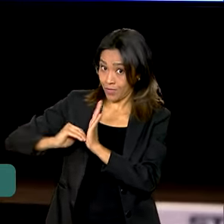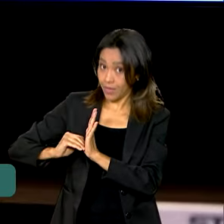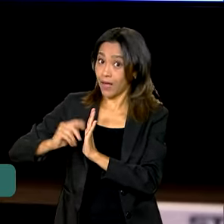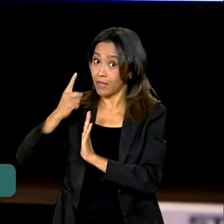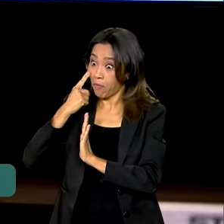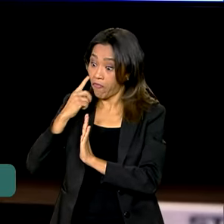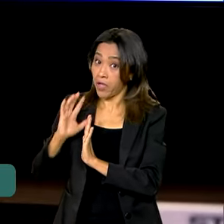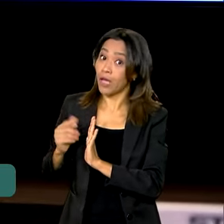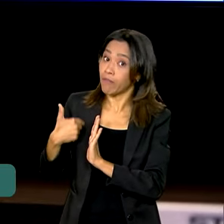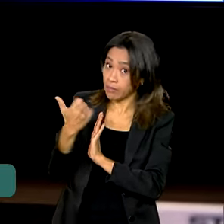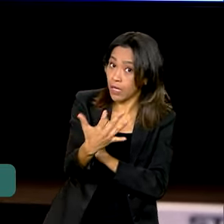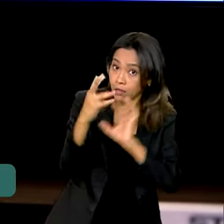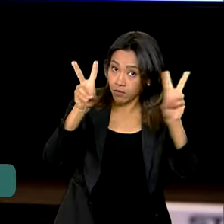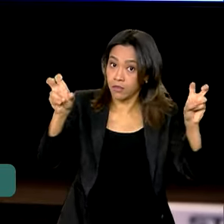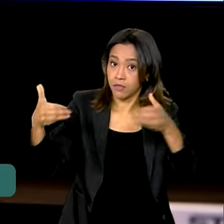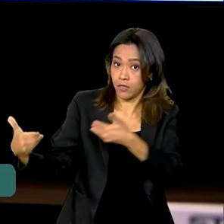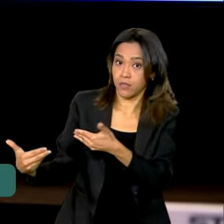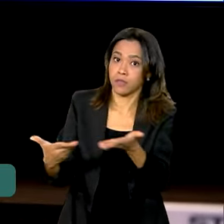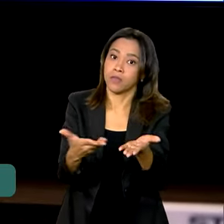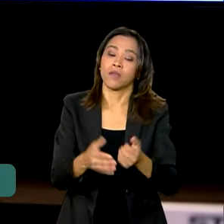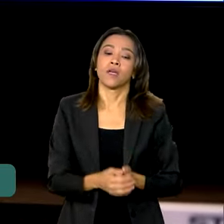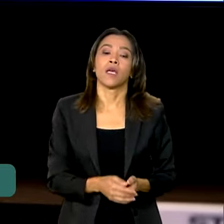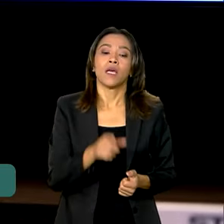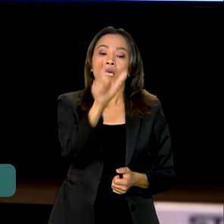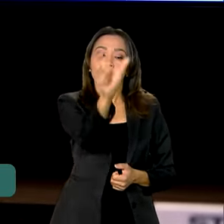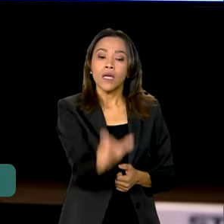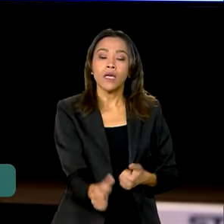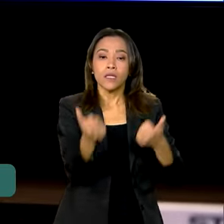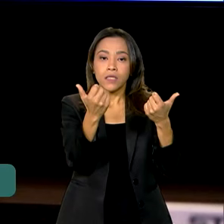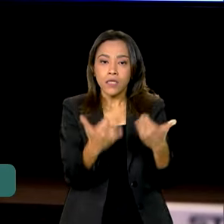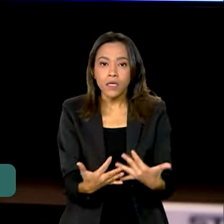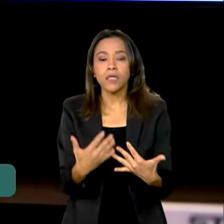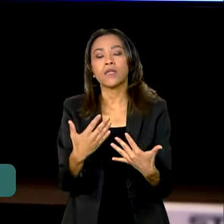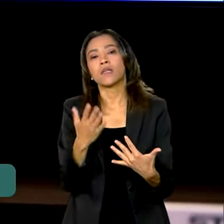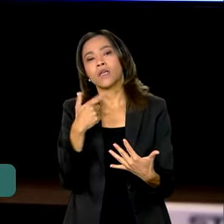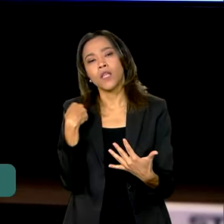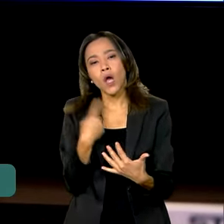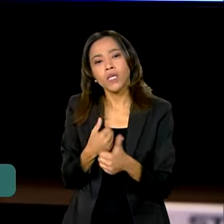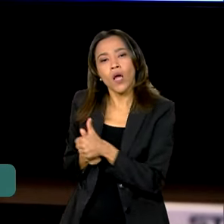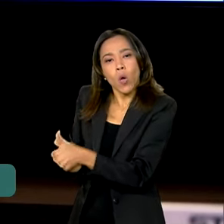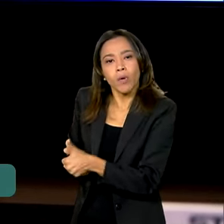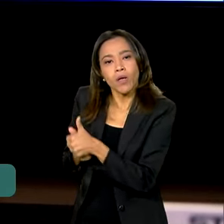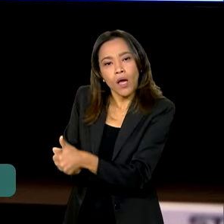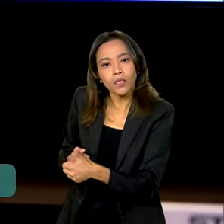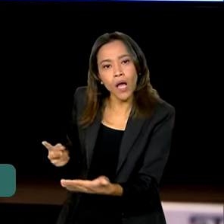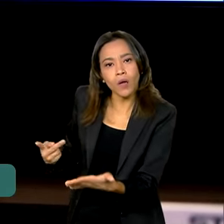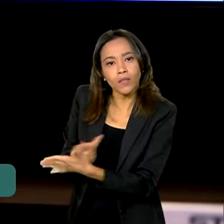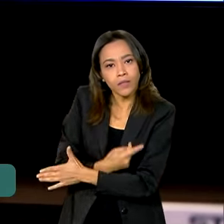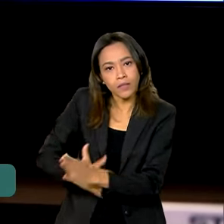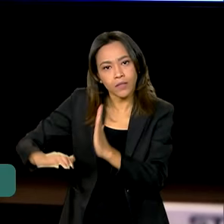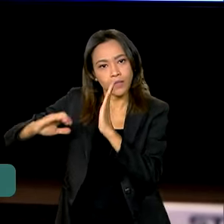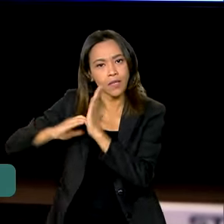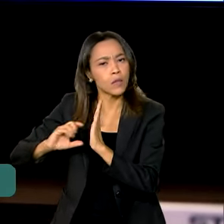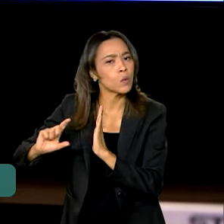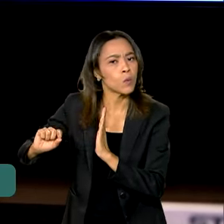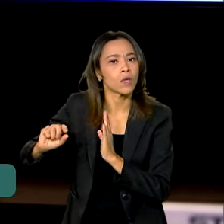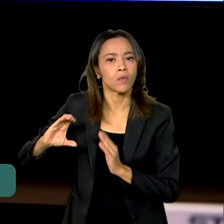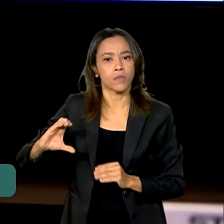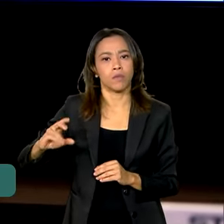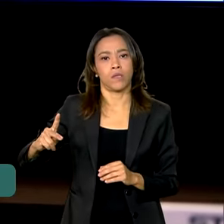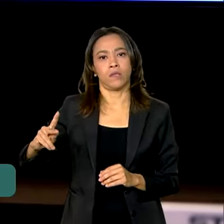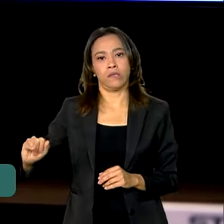Então a gente vem acompanhando, inclusive junto à CPI que está tendo no Senado, a gente vem conversando muito